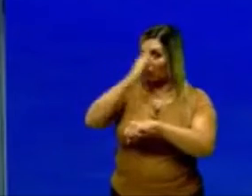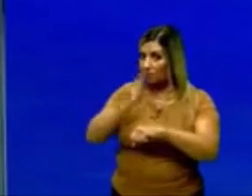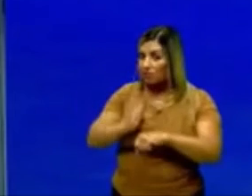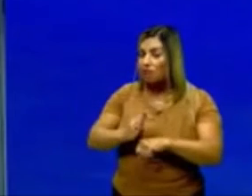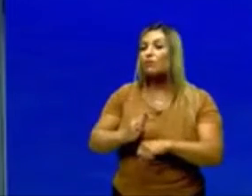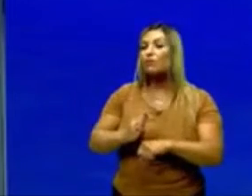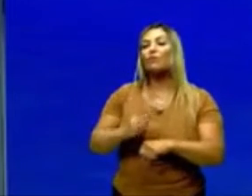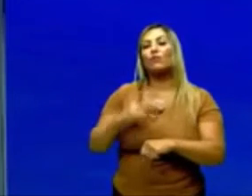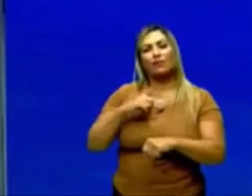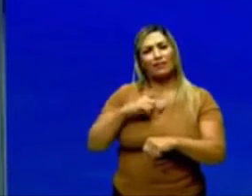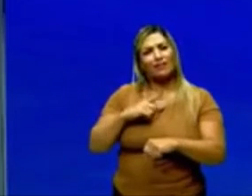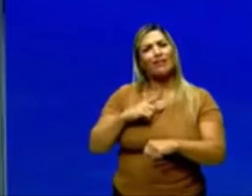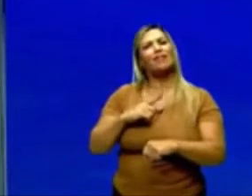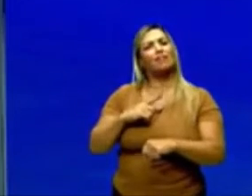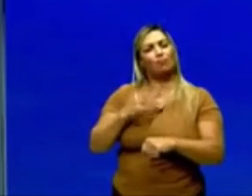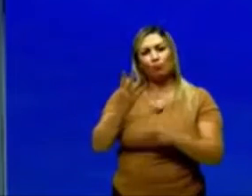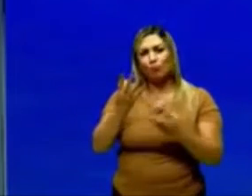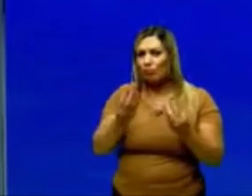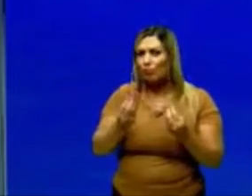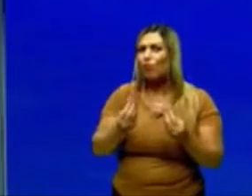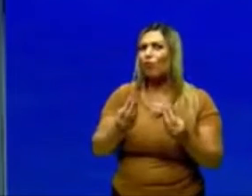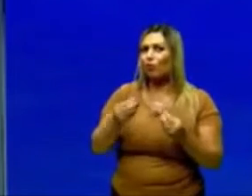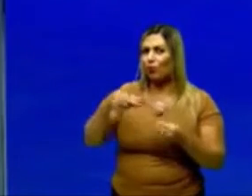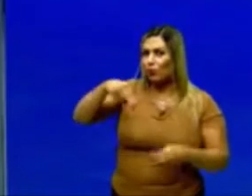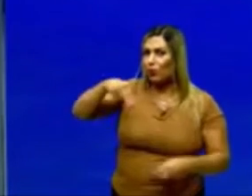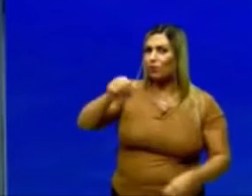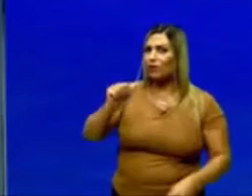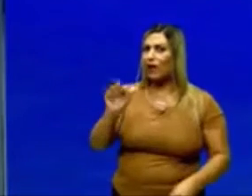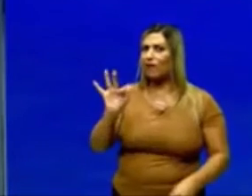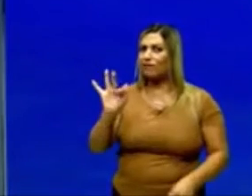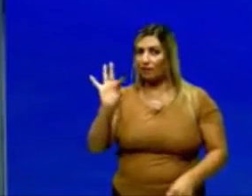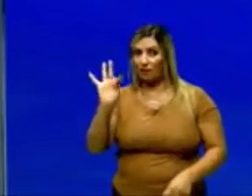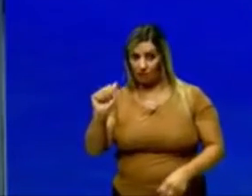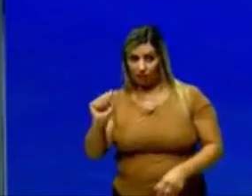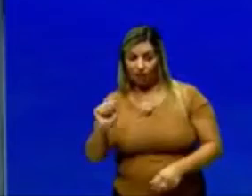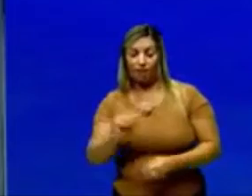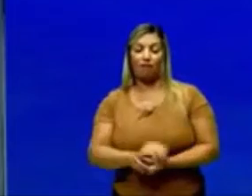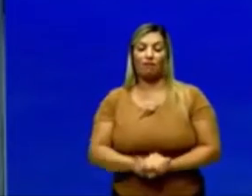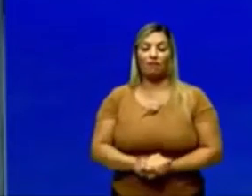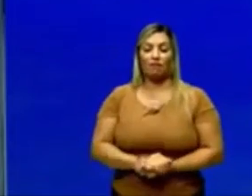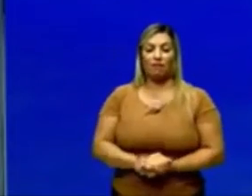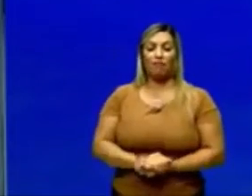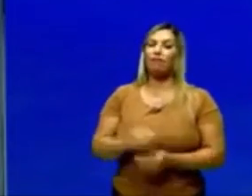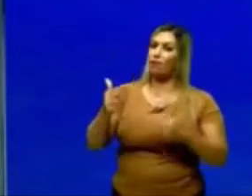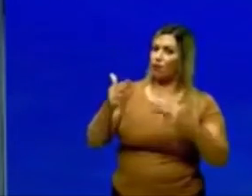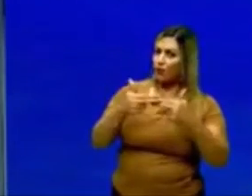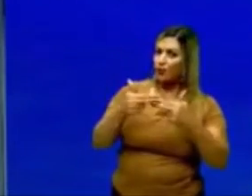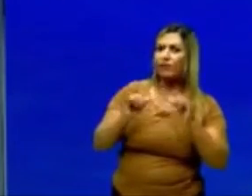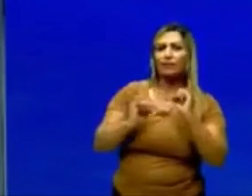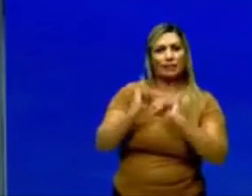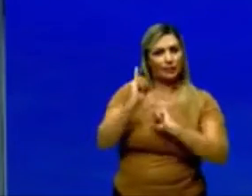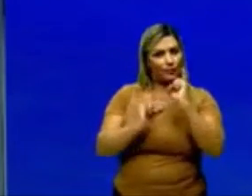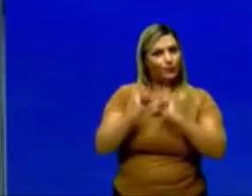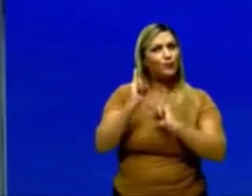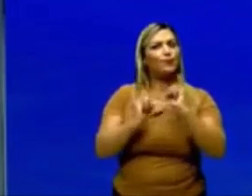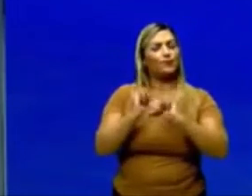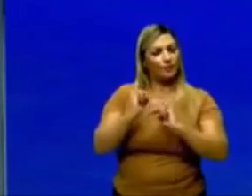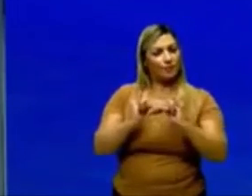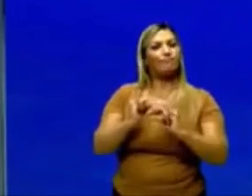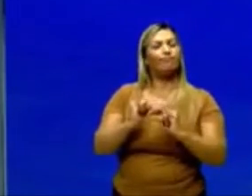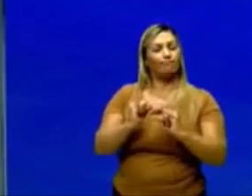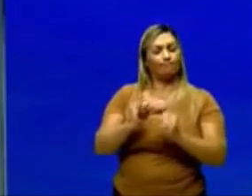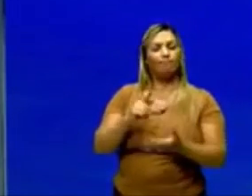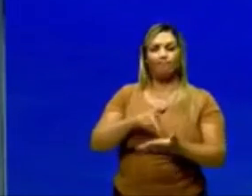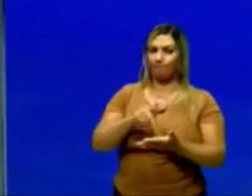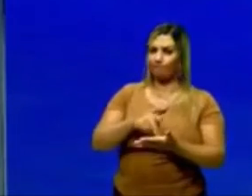bastante quantidade de nafta, né? E aí é muito utilizado na indústria. Então, eu tenho as